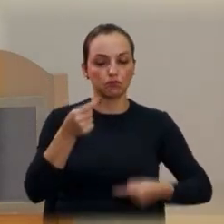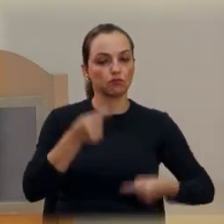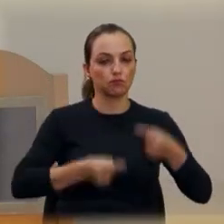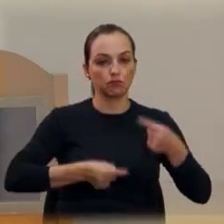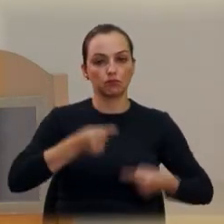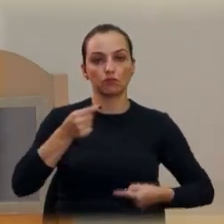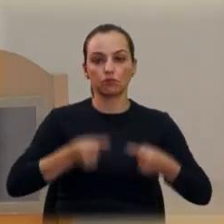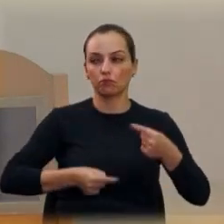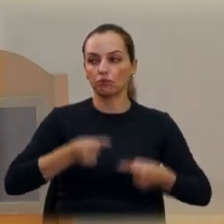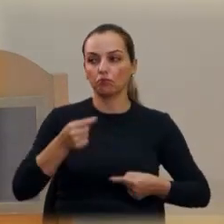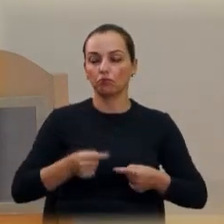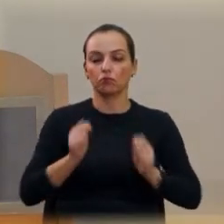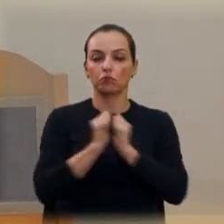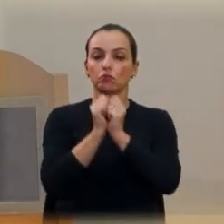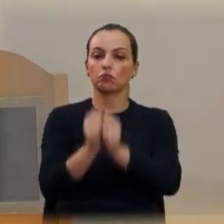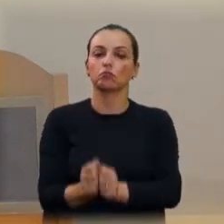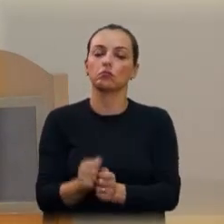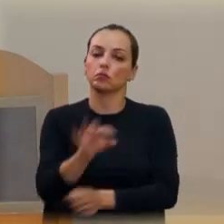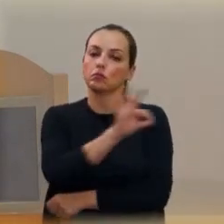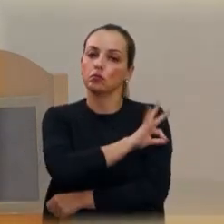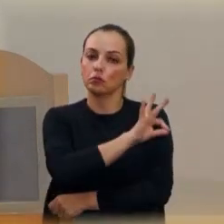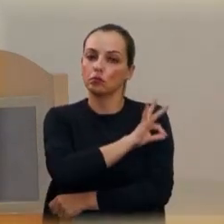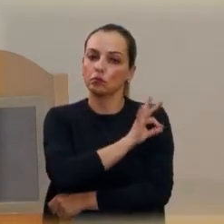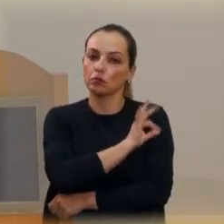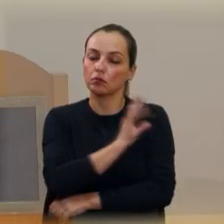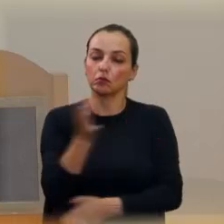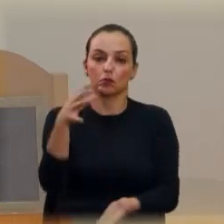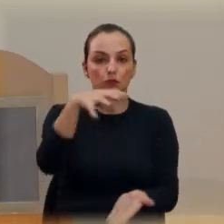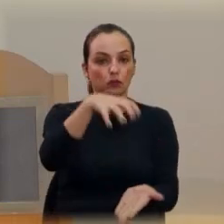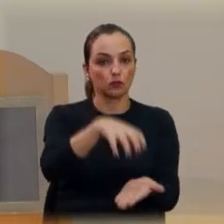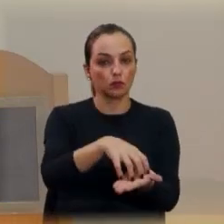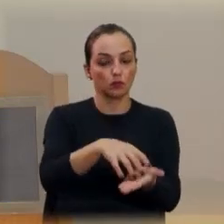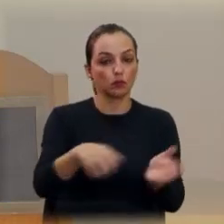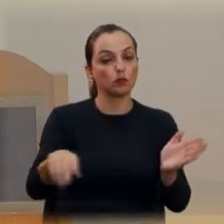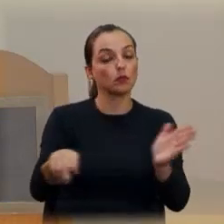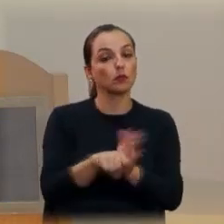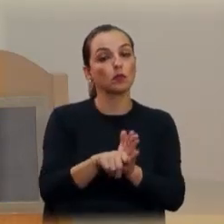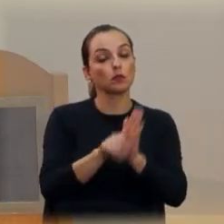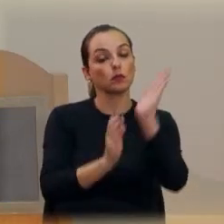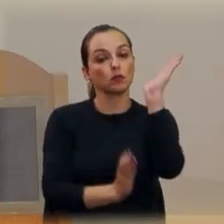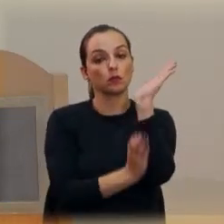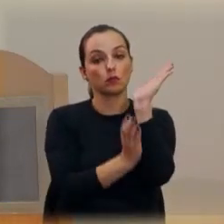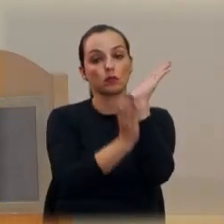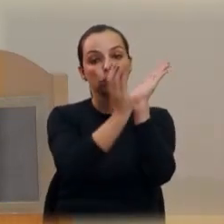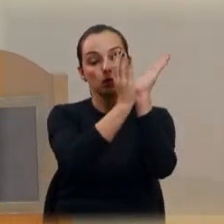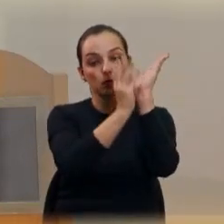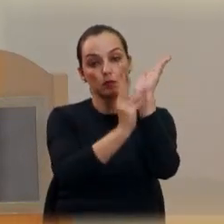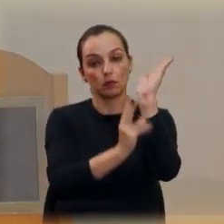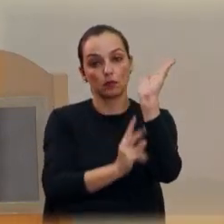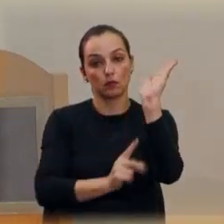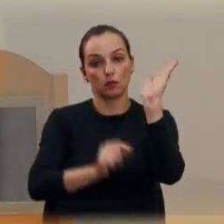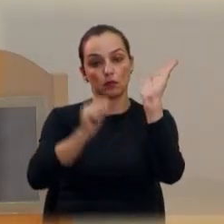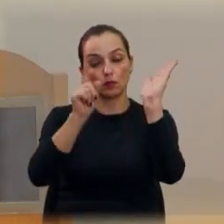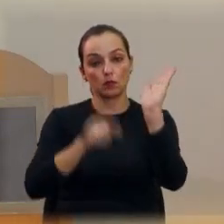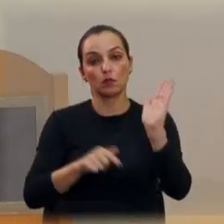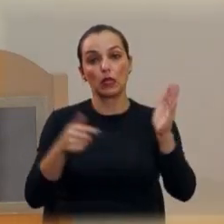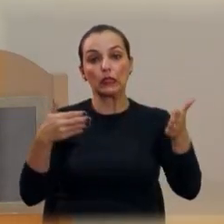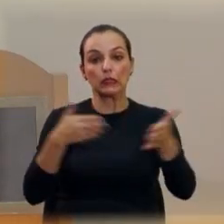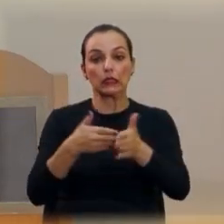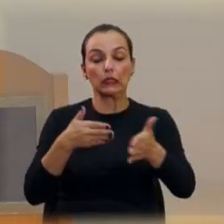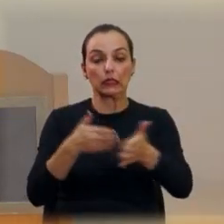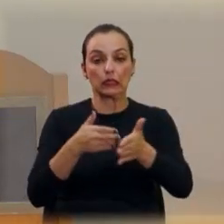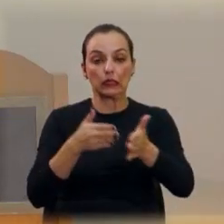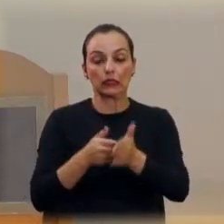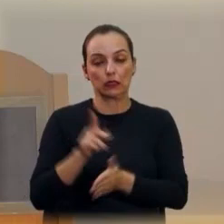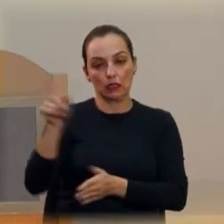debatendo com a prefeitura nesse setor para desburocratizar uma coisa que está travando na